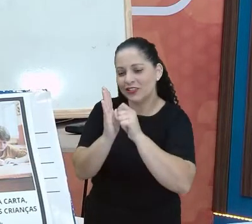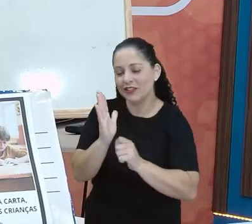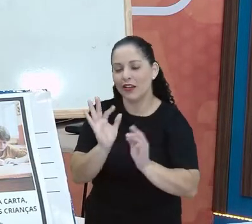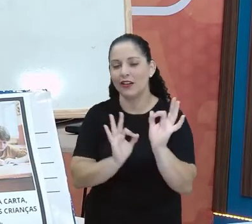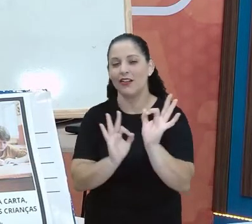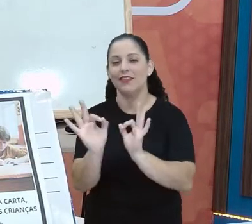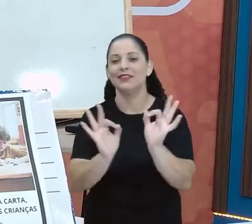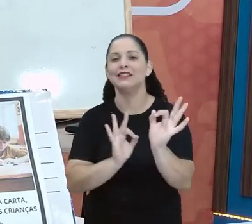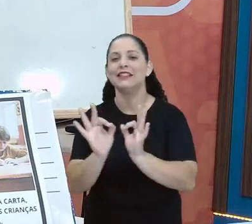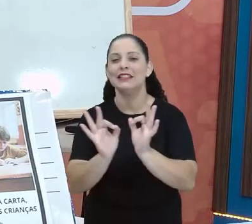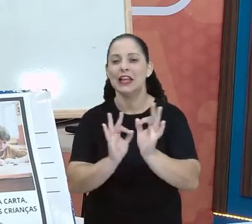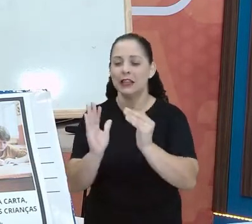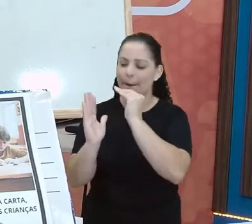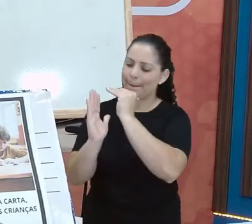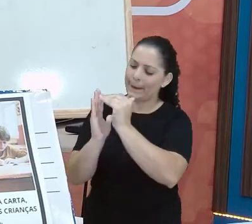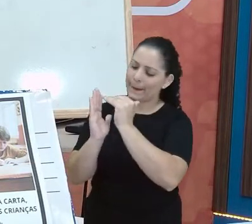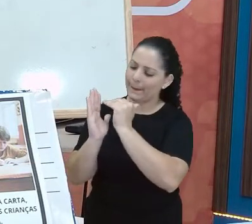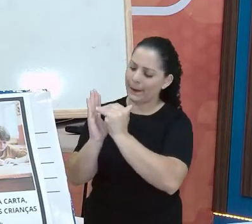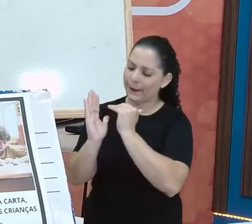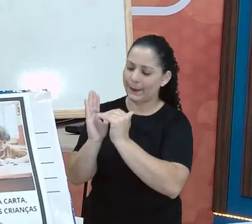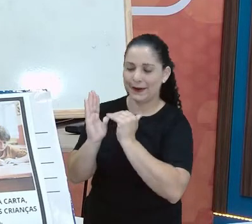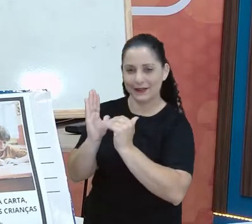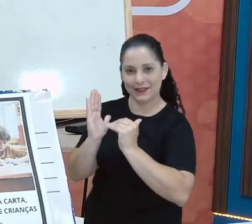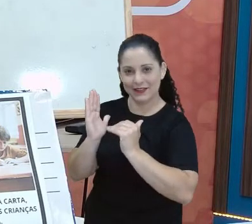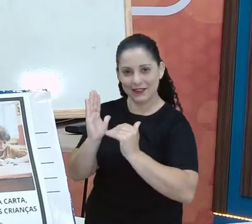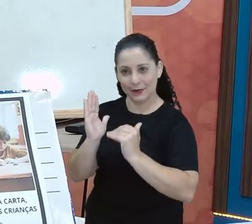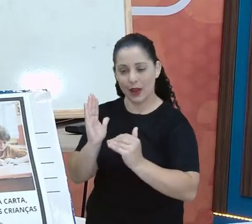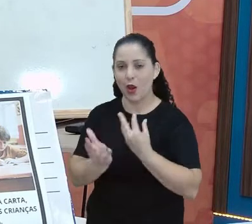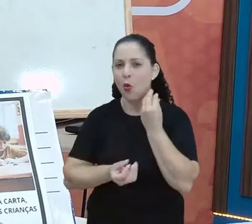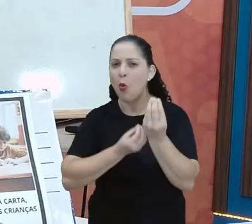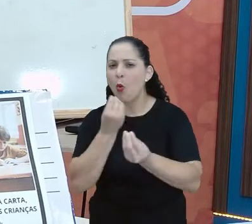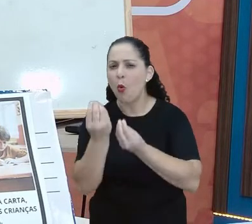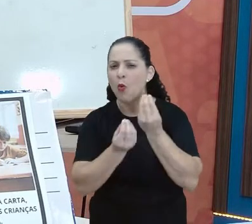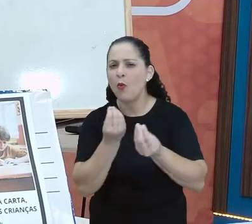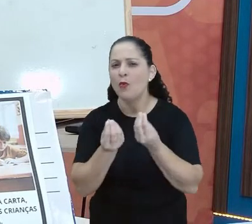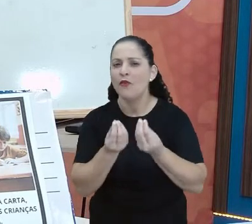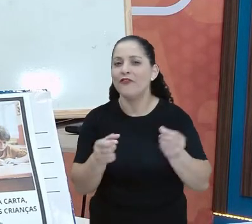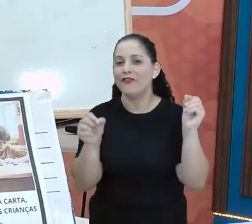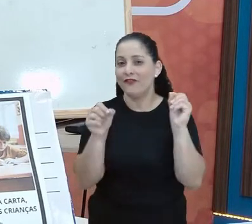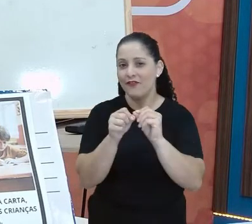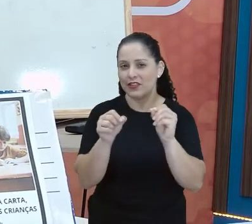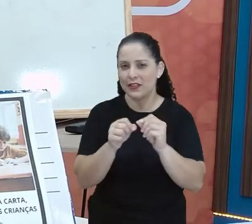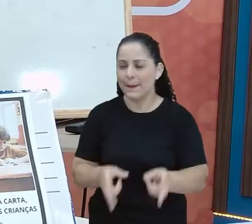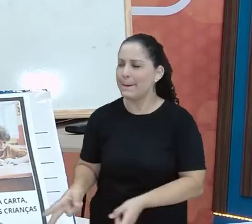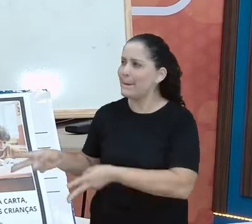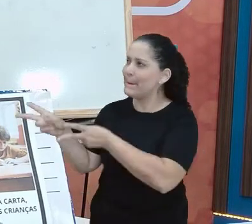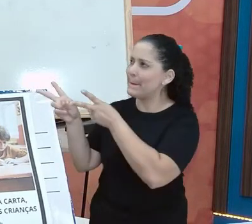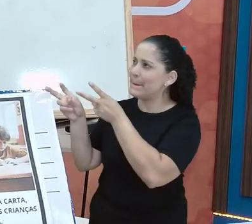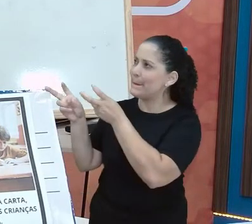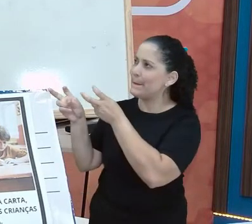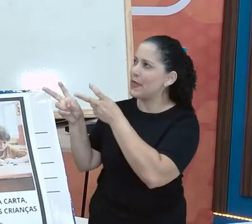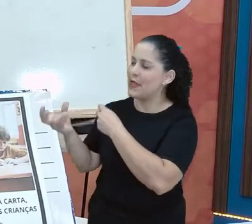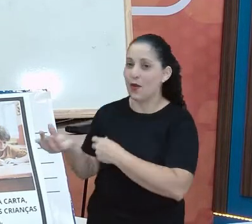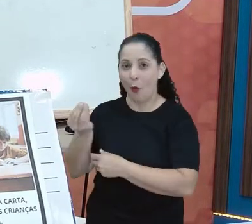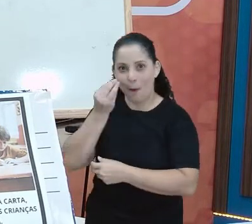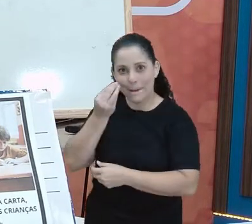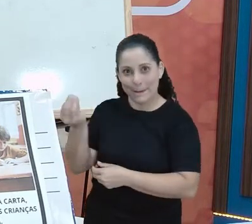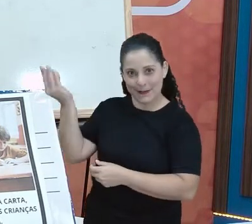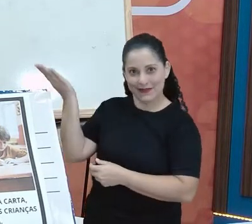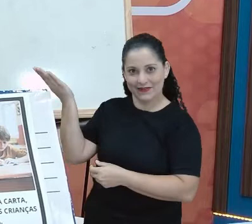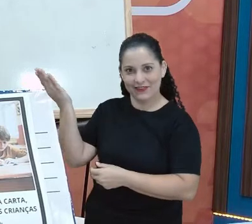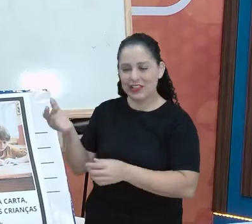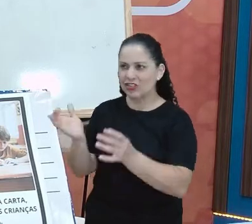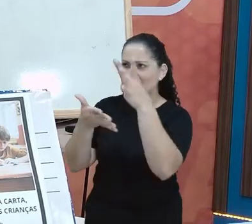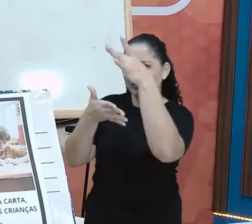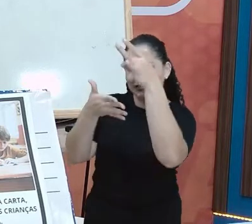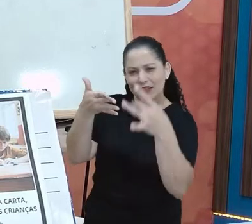organizadinha, a direção, tá certo? Que a gente precisa perceber isso, não é? Observar esses detalhes